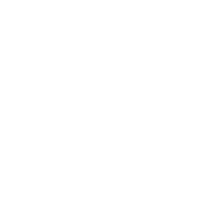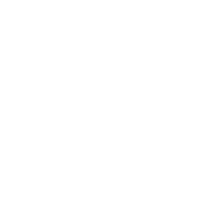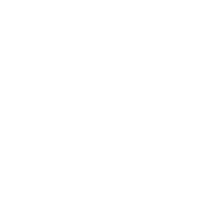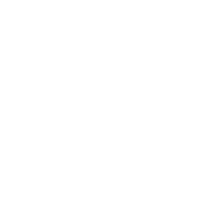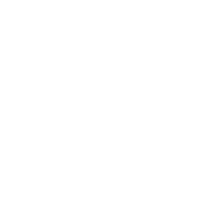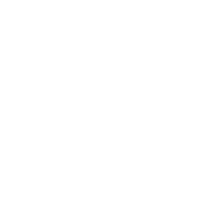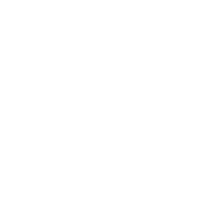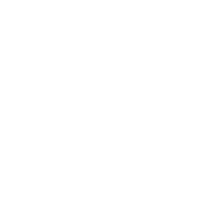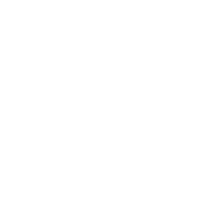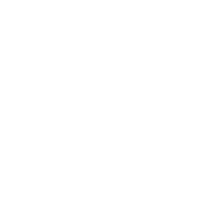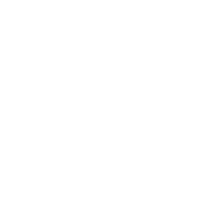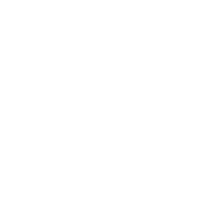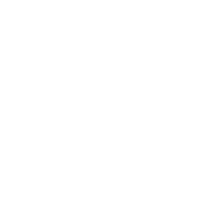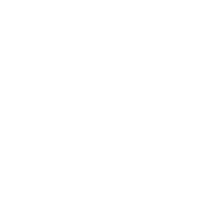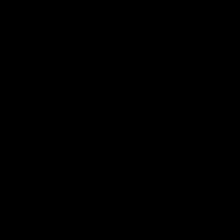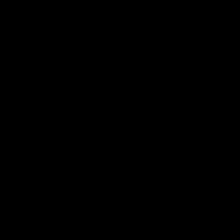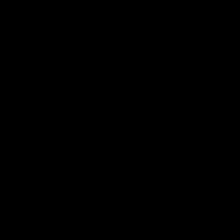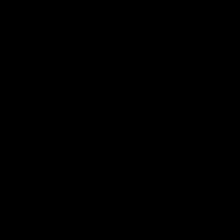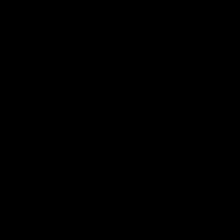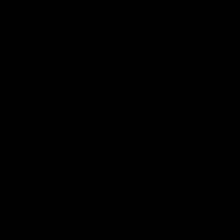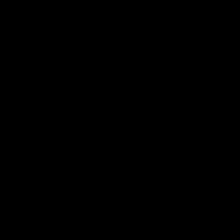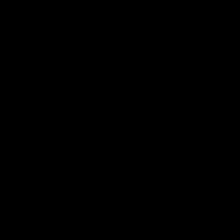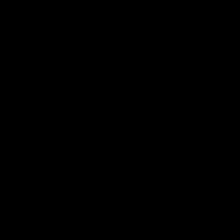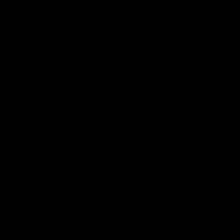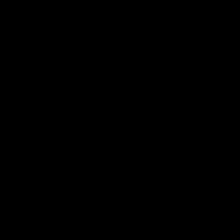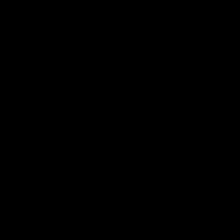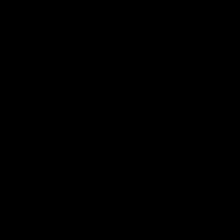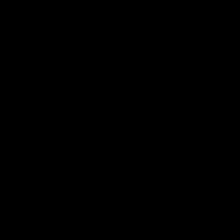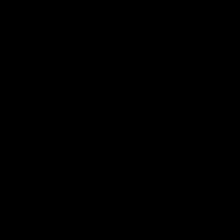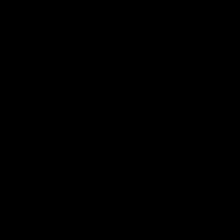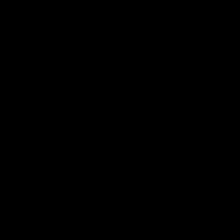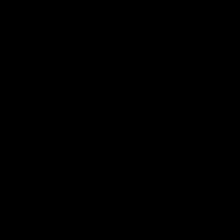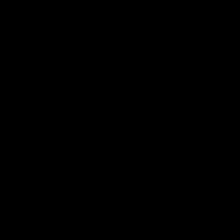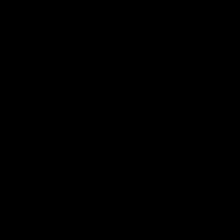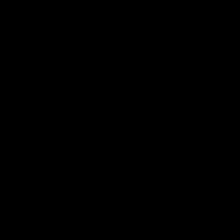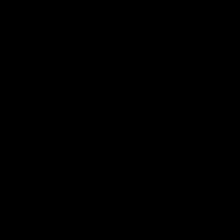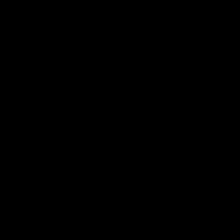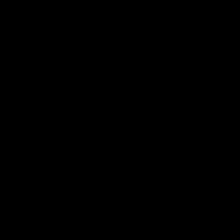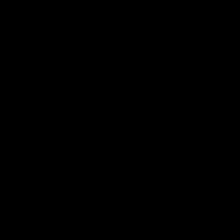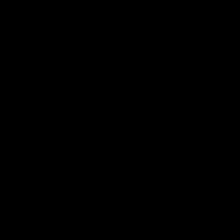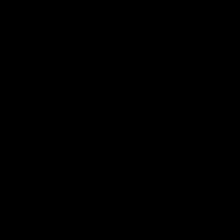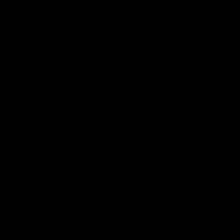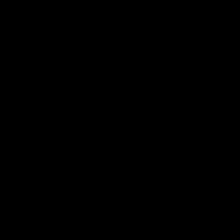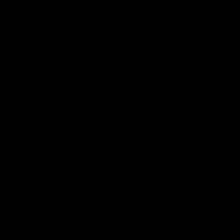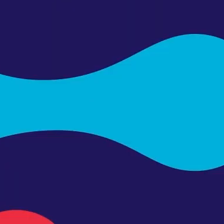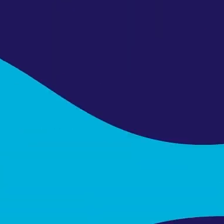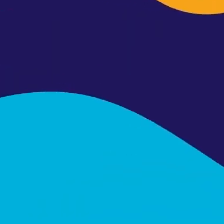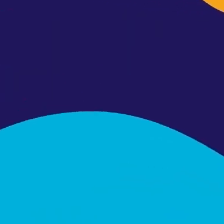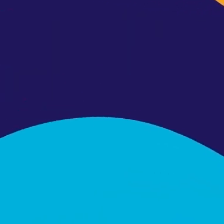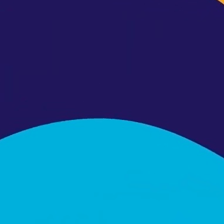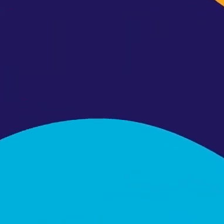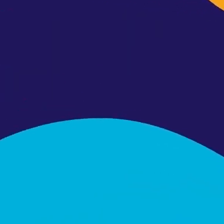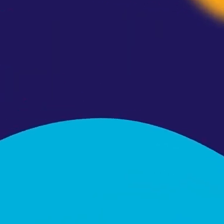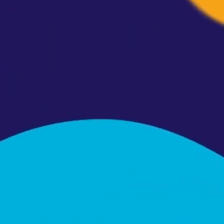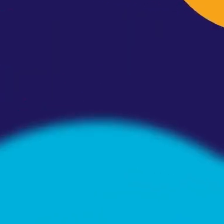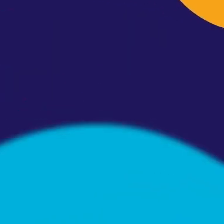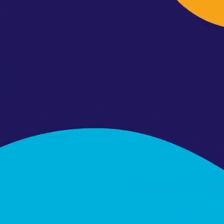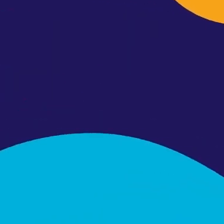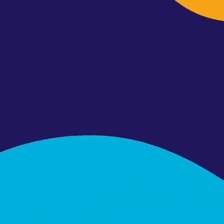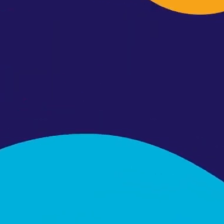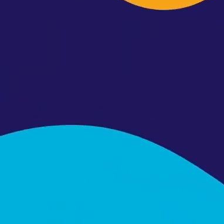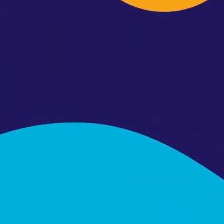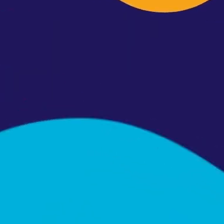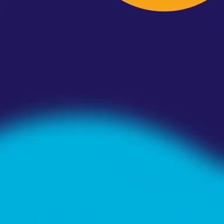Municipal de Incentivo à Cultura Copatrocínio Concremat Fresenius Medical Care Gestão SP-COC Ministério do Turismo, Secretaria